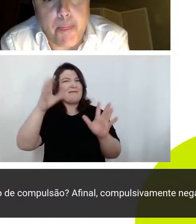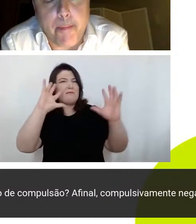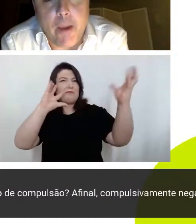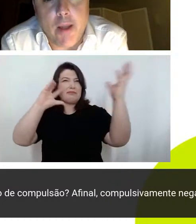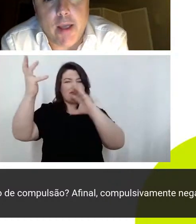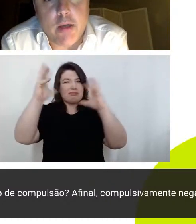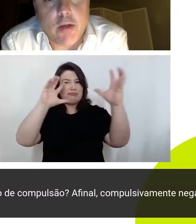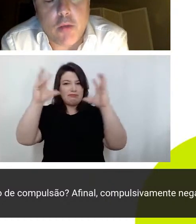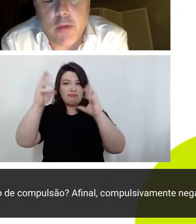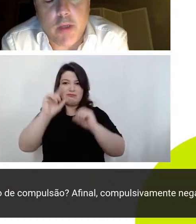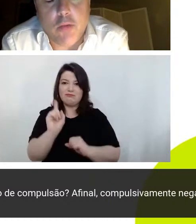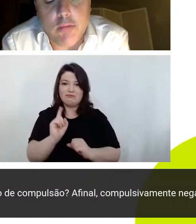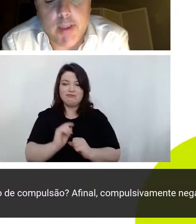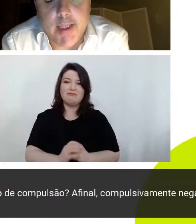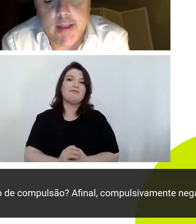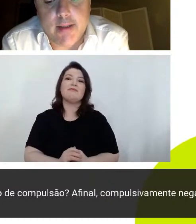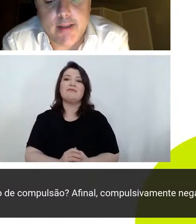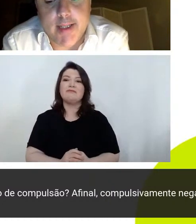João eu